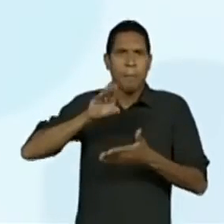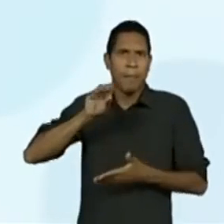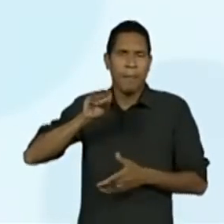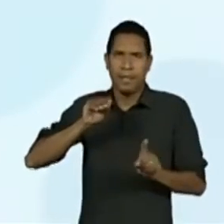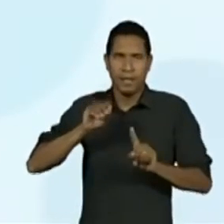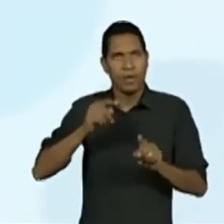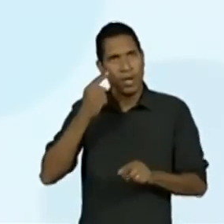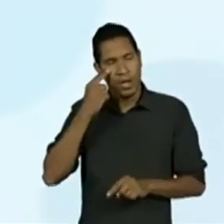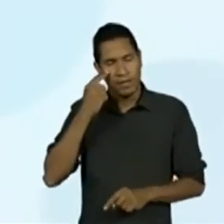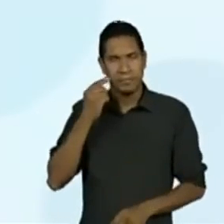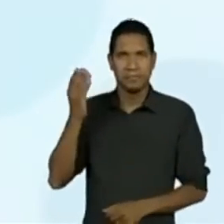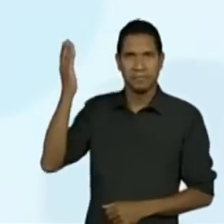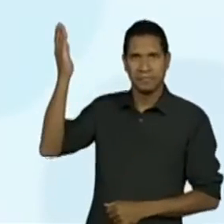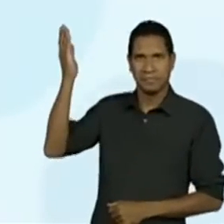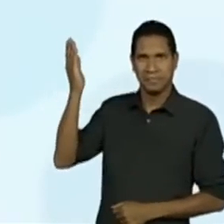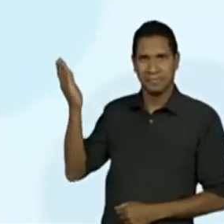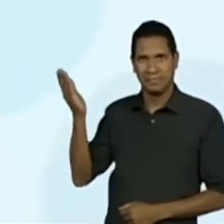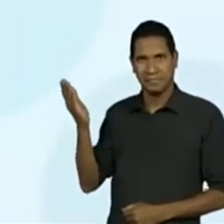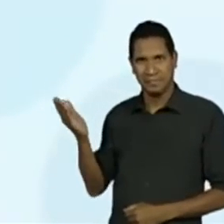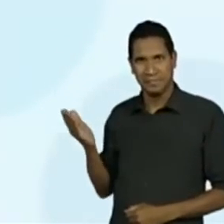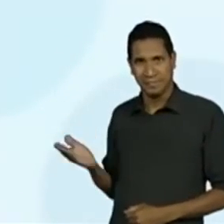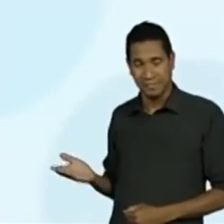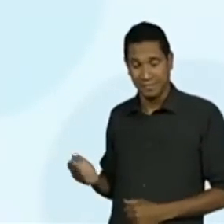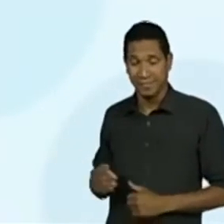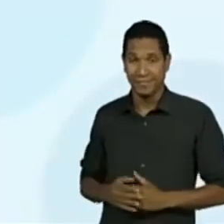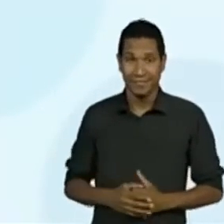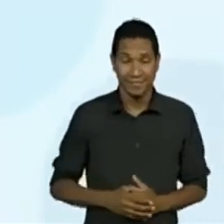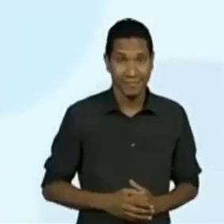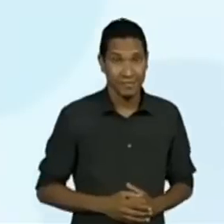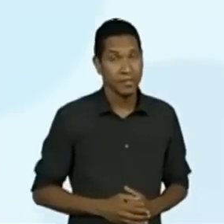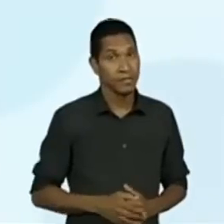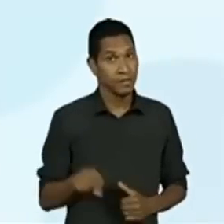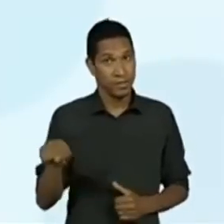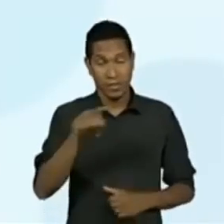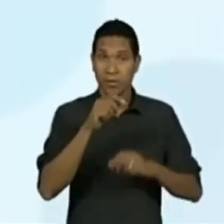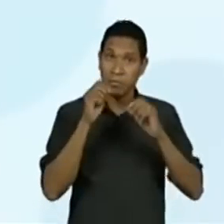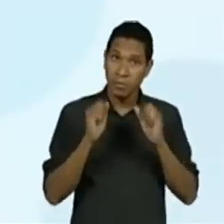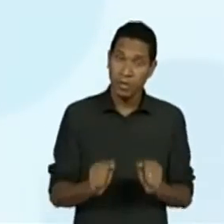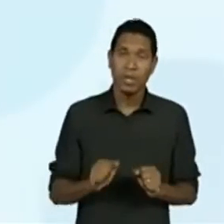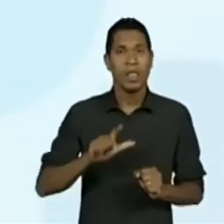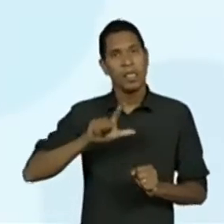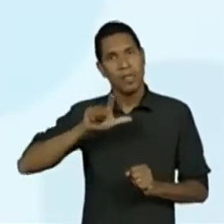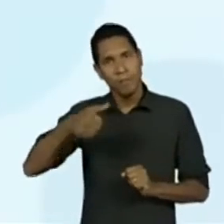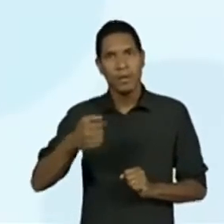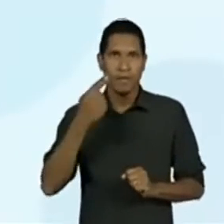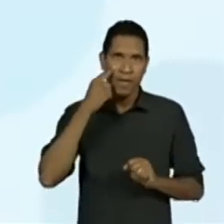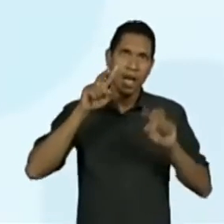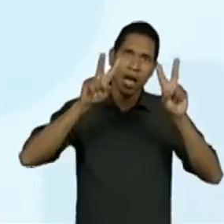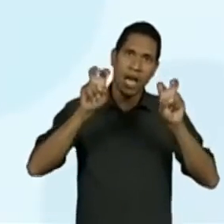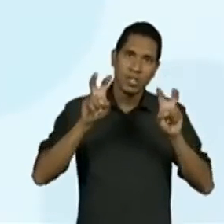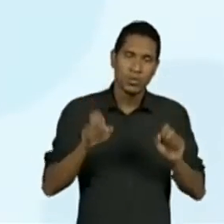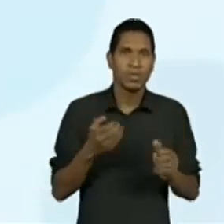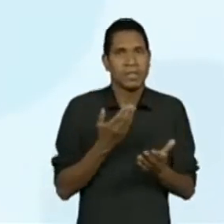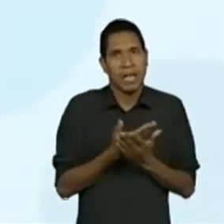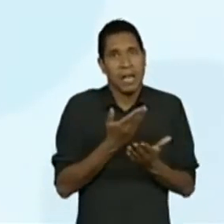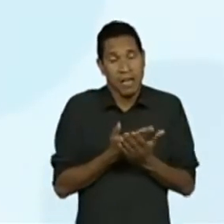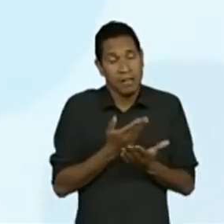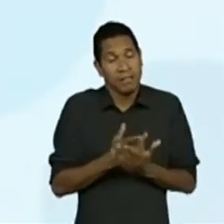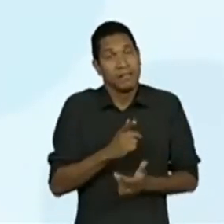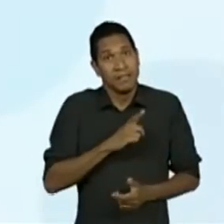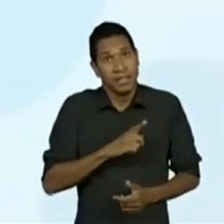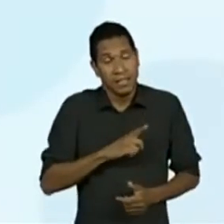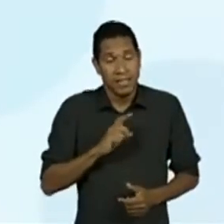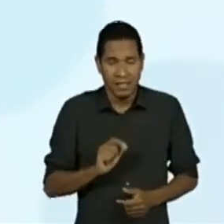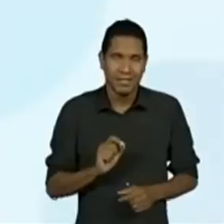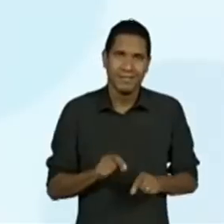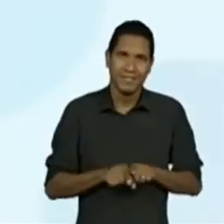Não é um cyberpoema, tá? Mas é só... Vocês podem estar resgatando depois os assuntos da aula, que geralmente a gente